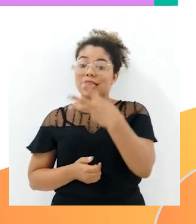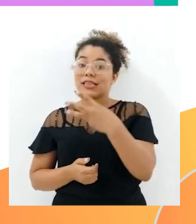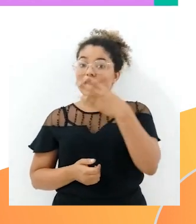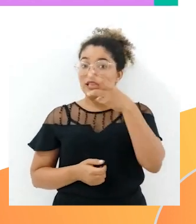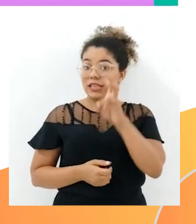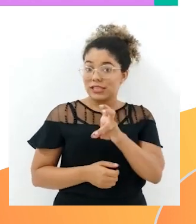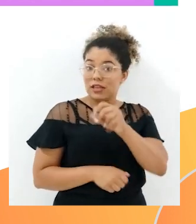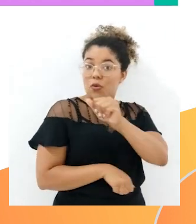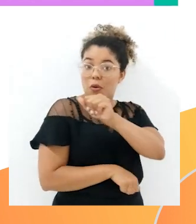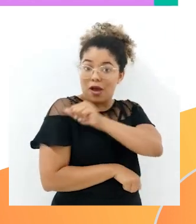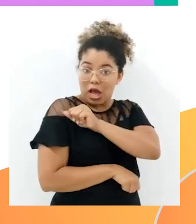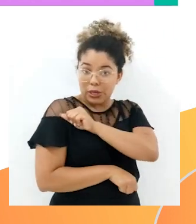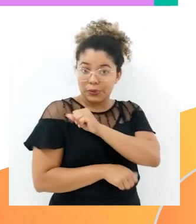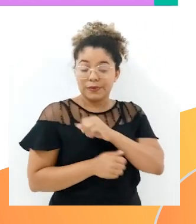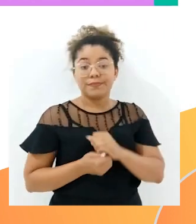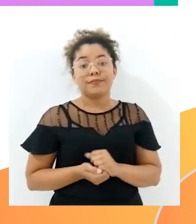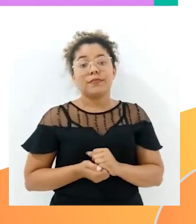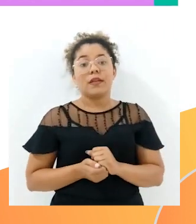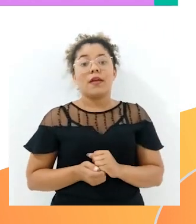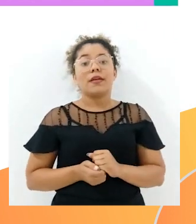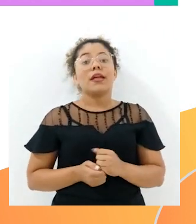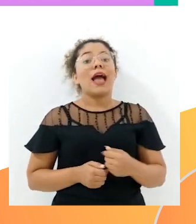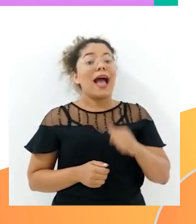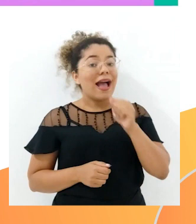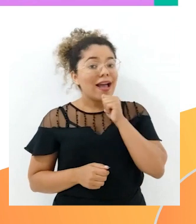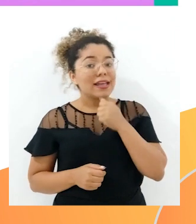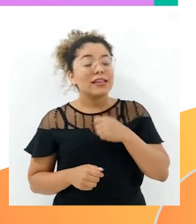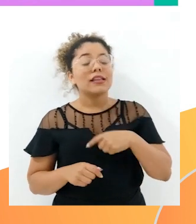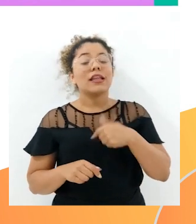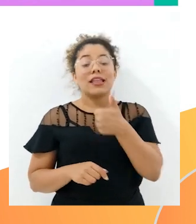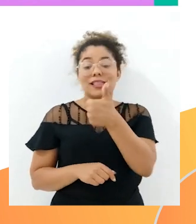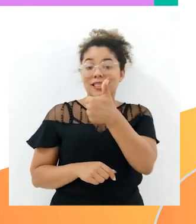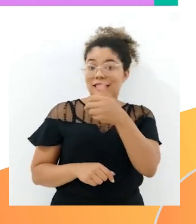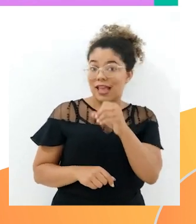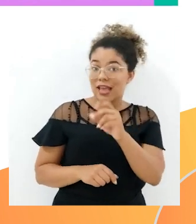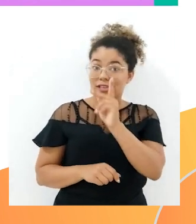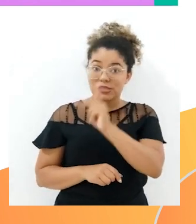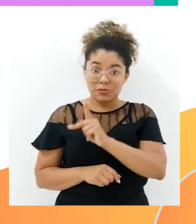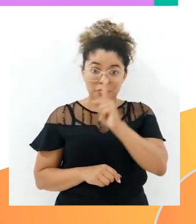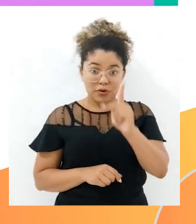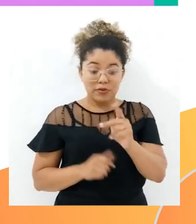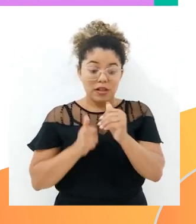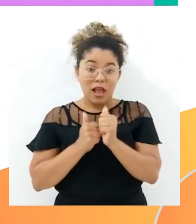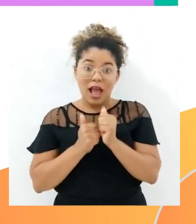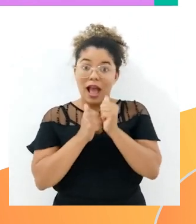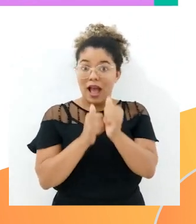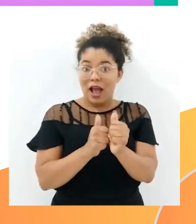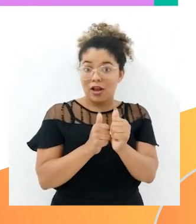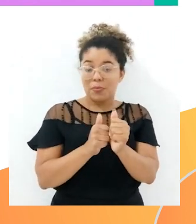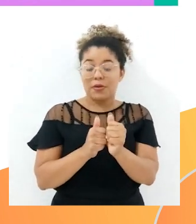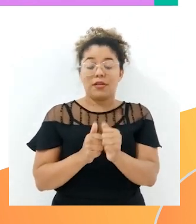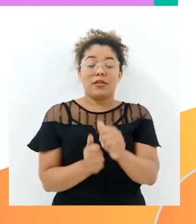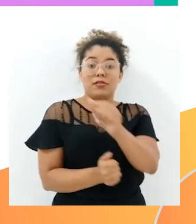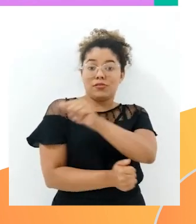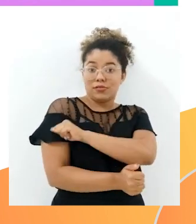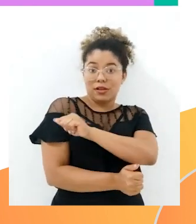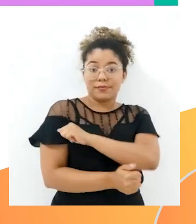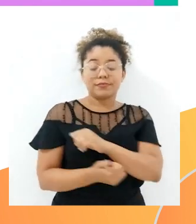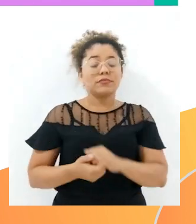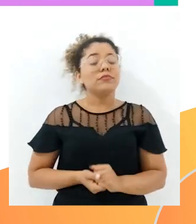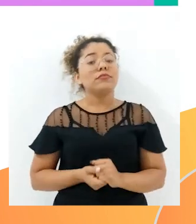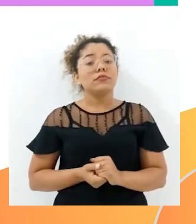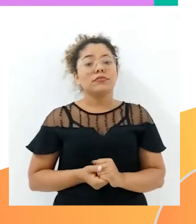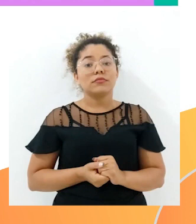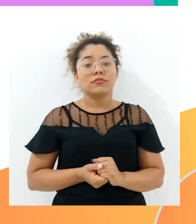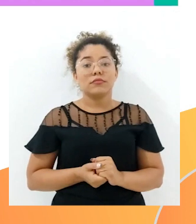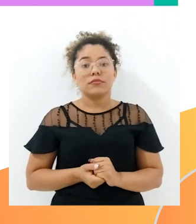35 alunos e ainda tinha dez professores acompanhando esses alunos. Então nós vamos trabalhar aqui